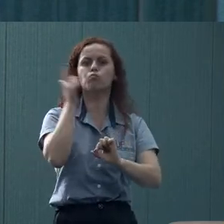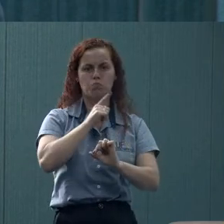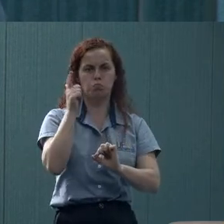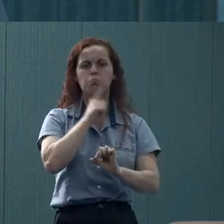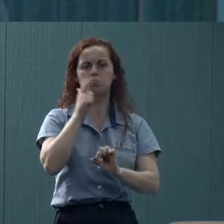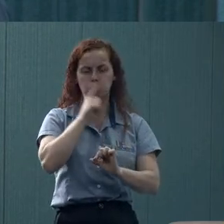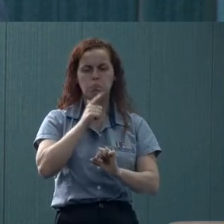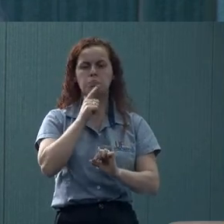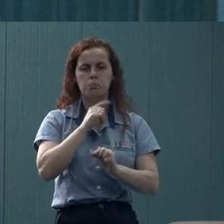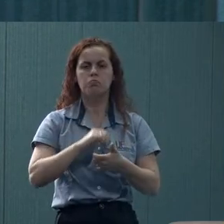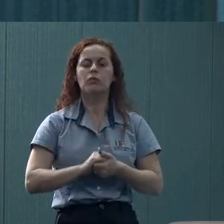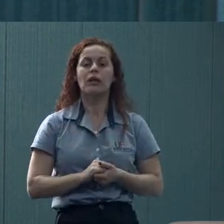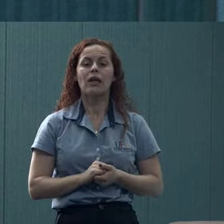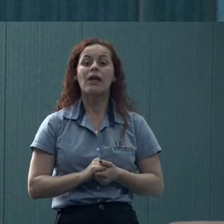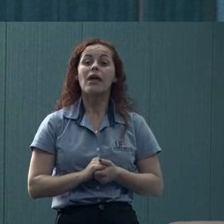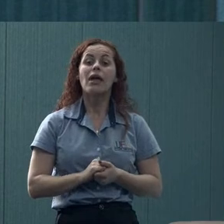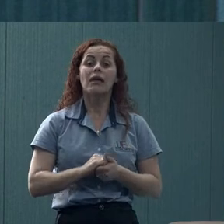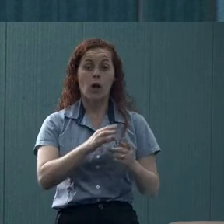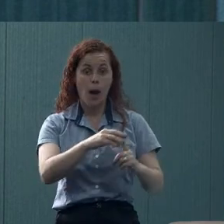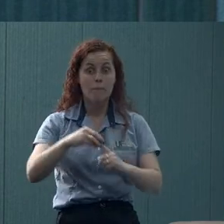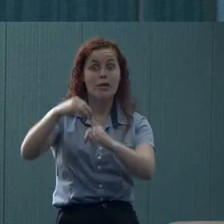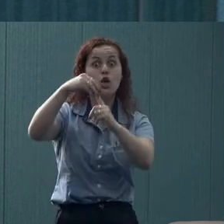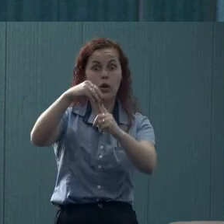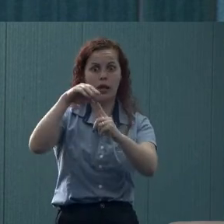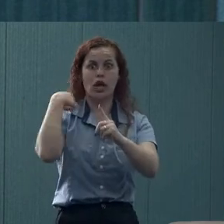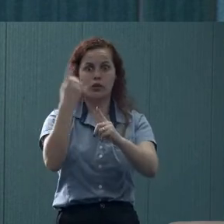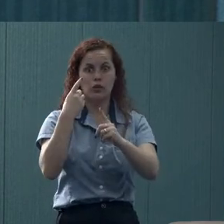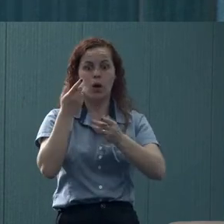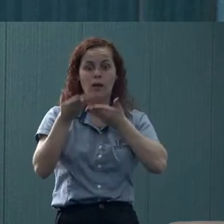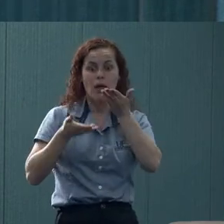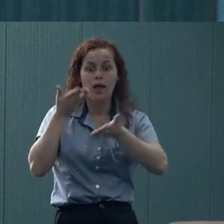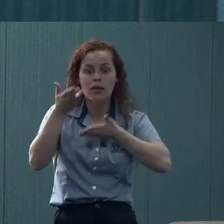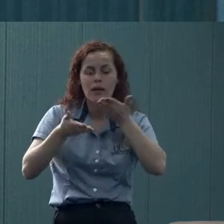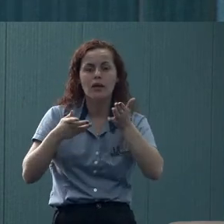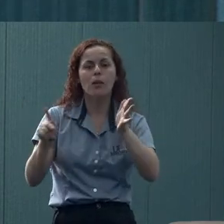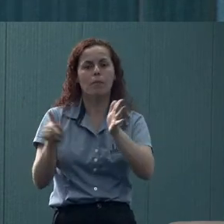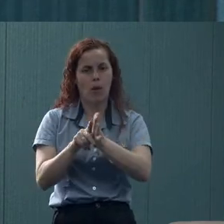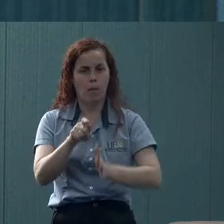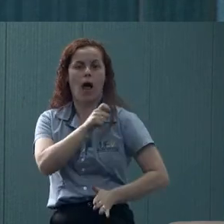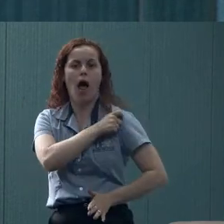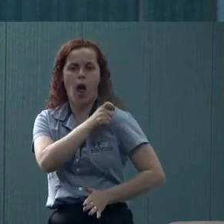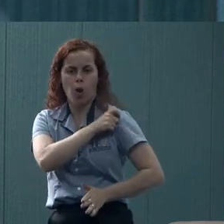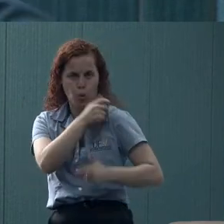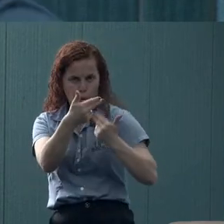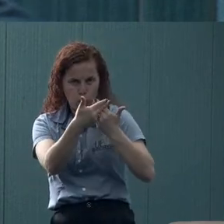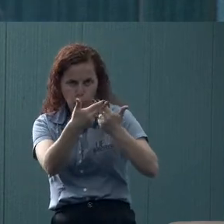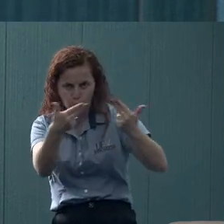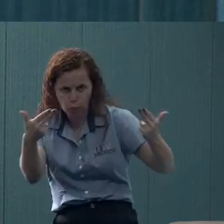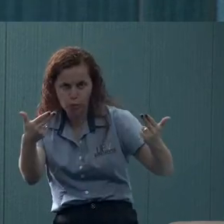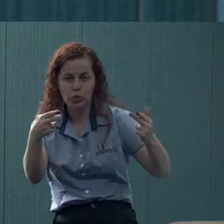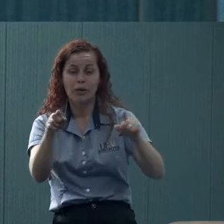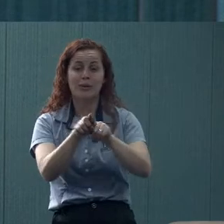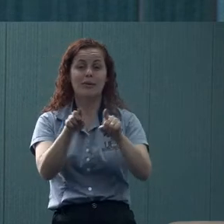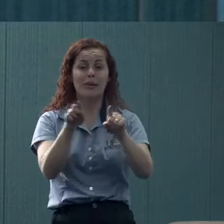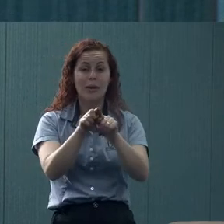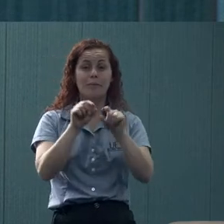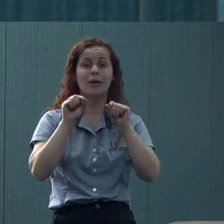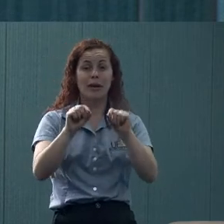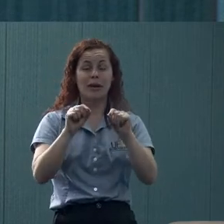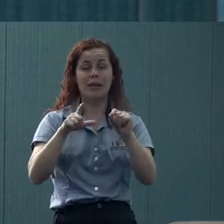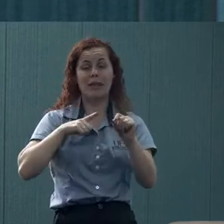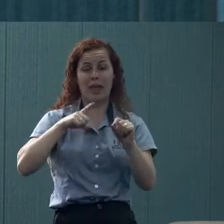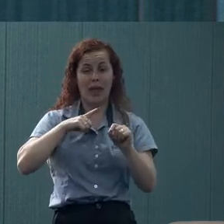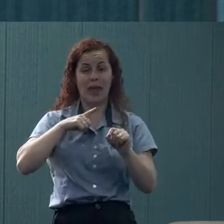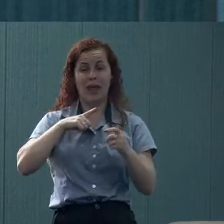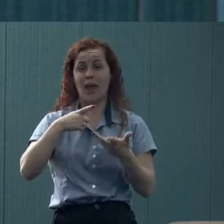função e nossa prioridade, que é atender o público, prioritariamente o público estudantil. E desses, um tanto, também são de